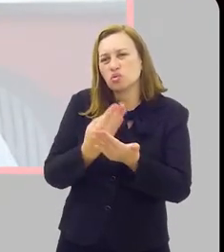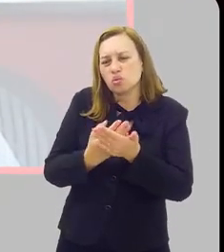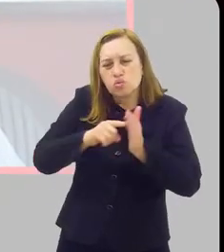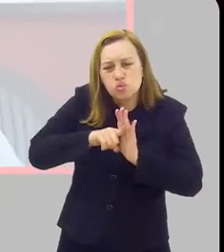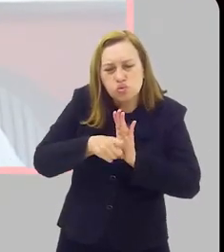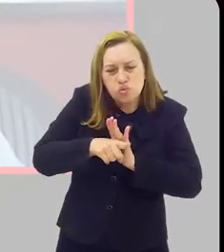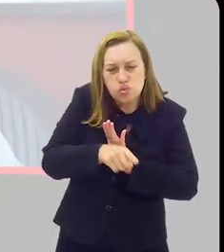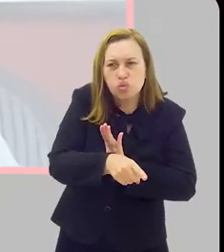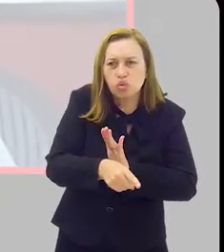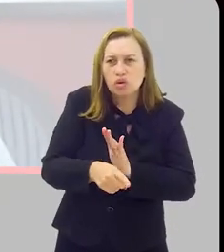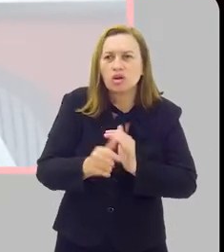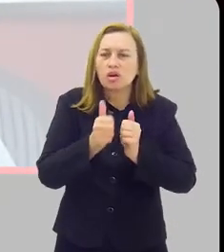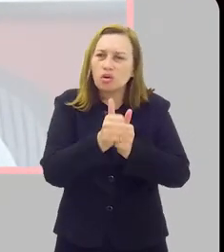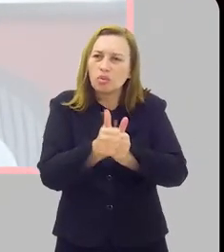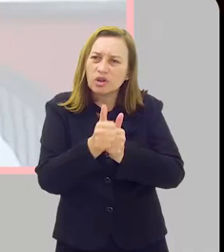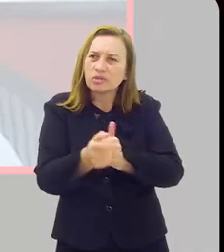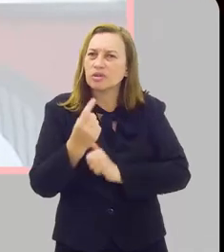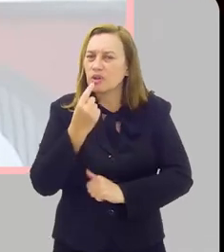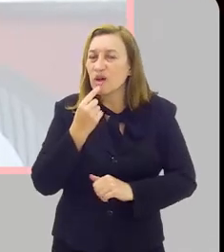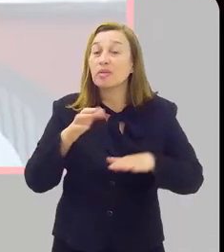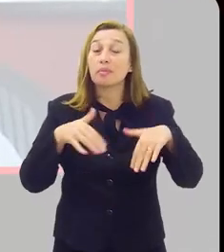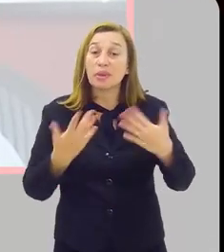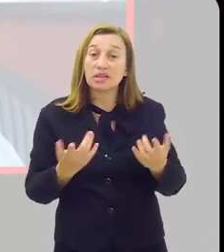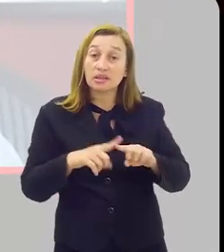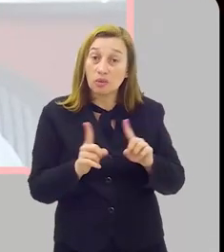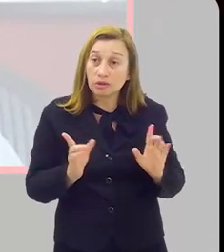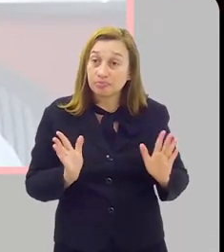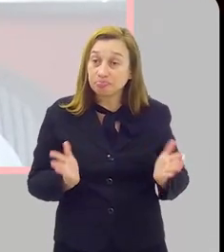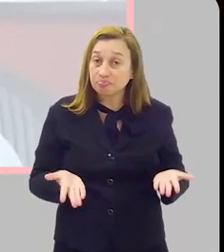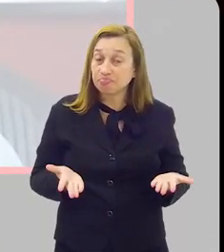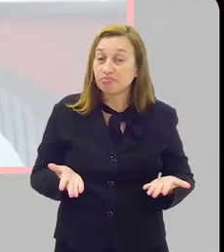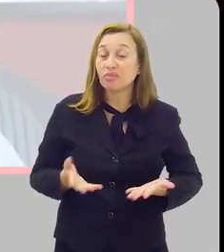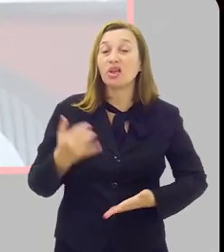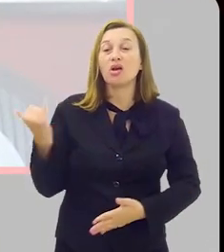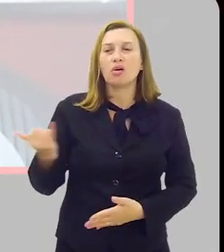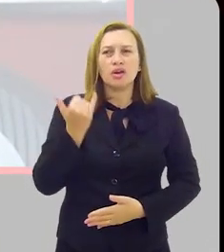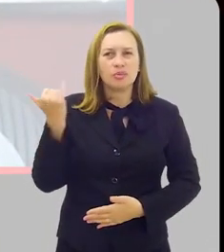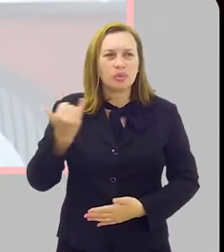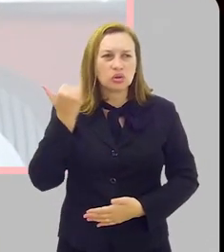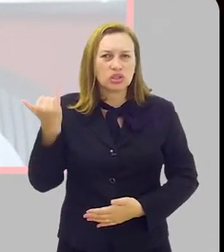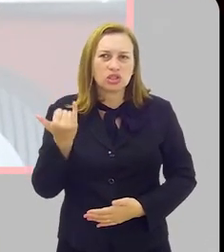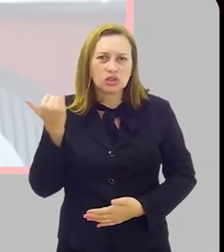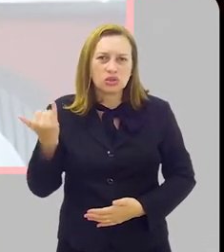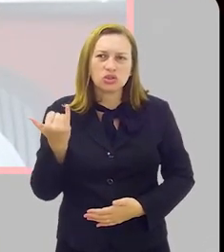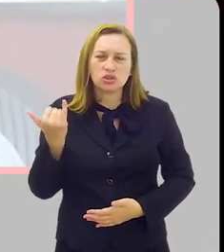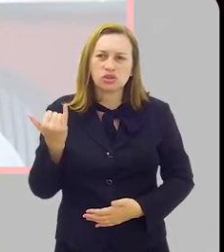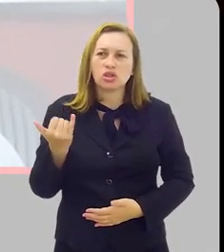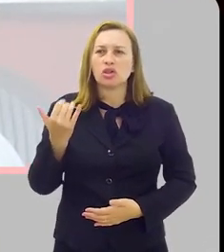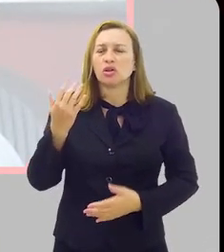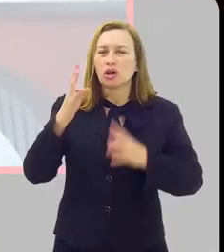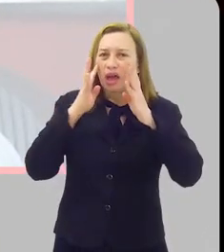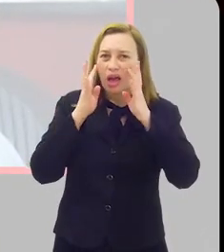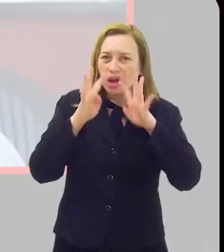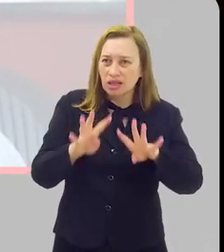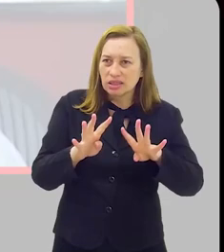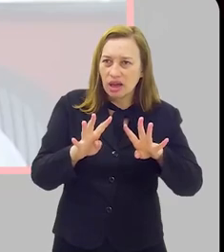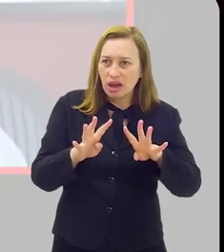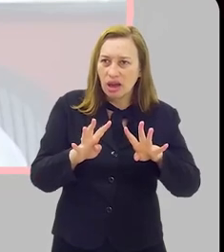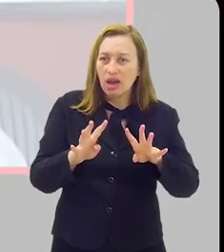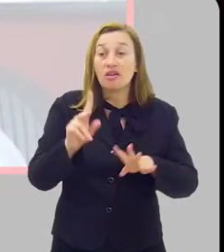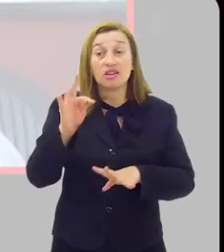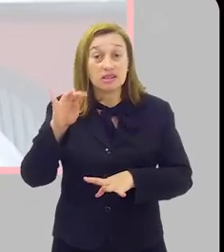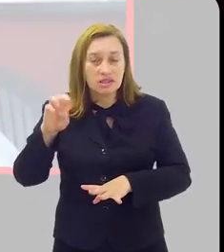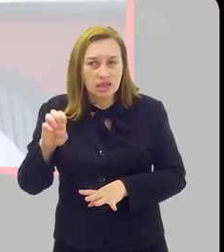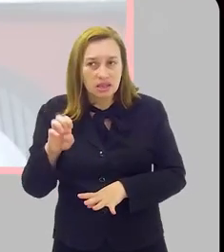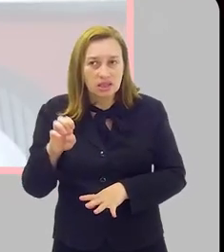aqui. E, claro, nós acompanhamos muito de perto. Agora, o mais importante, que eu acho que é alertar,